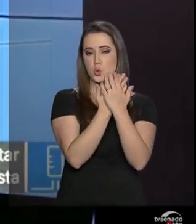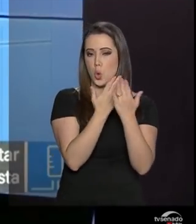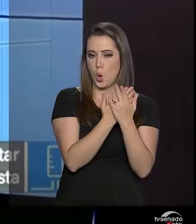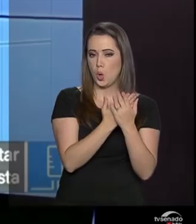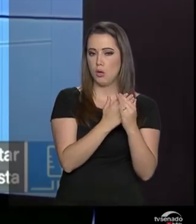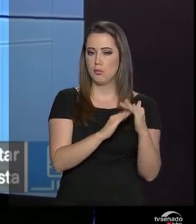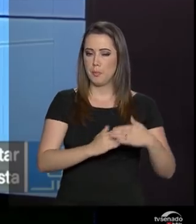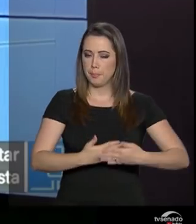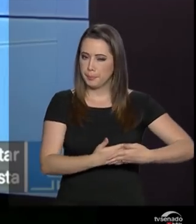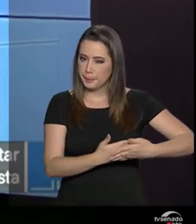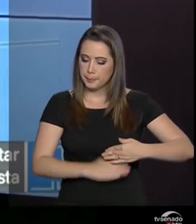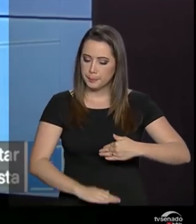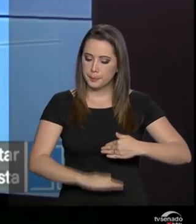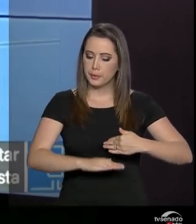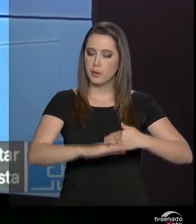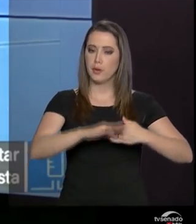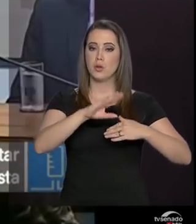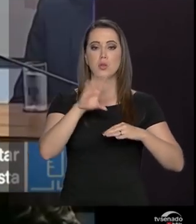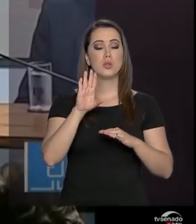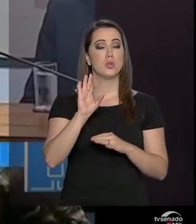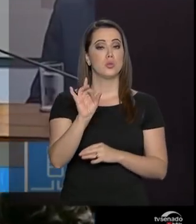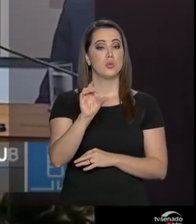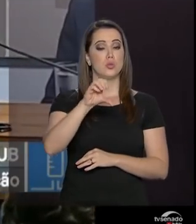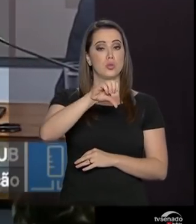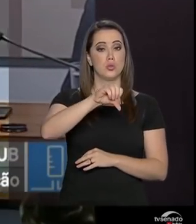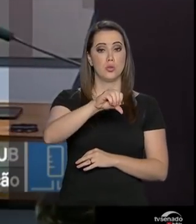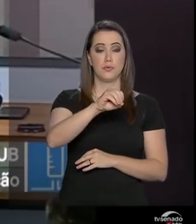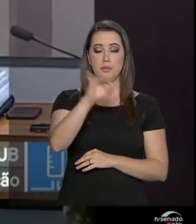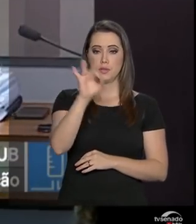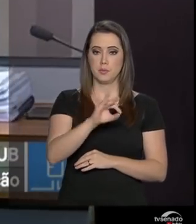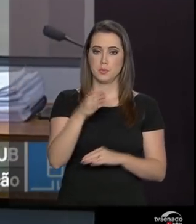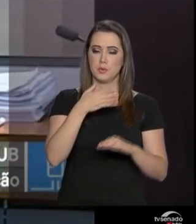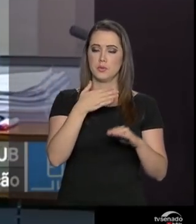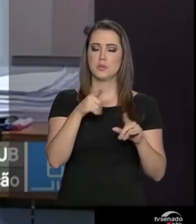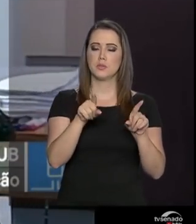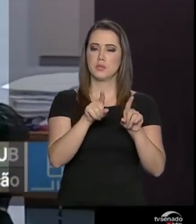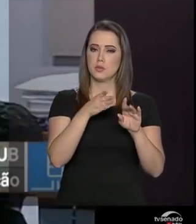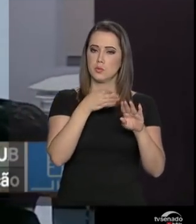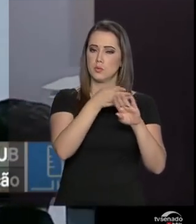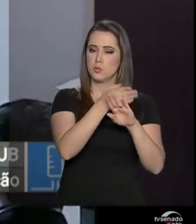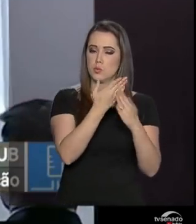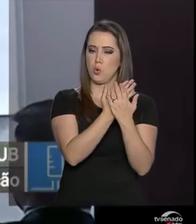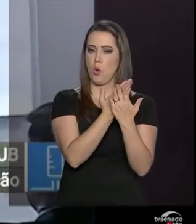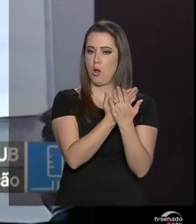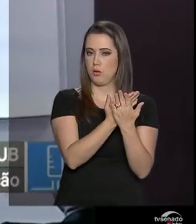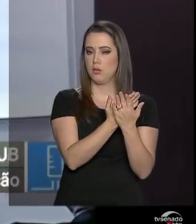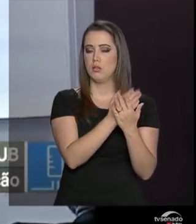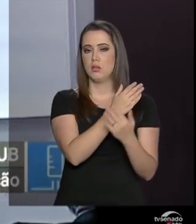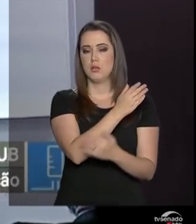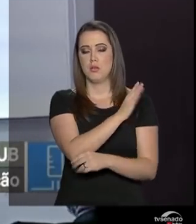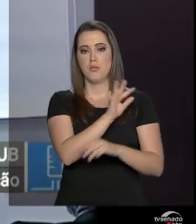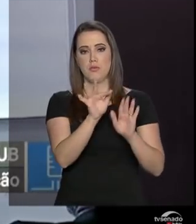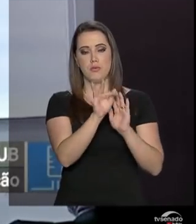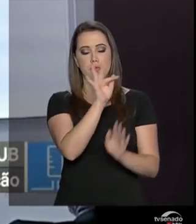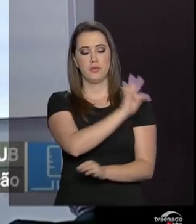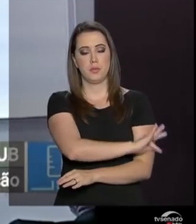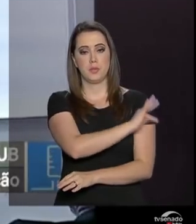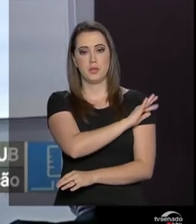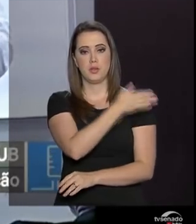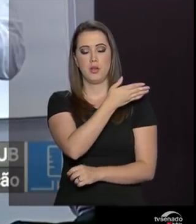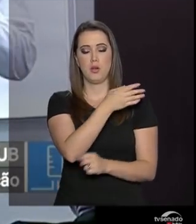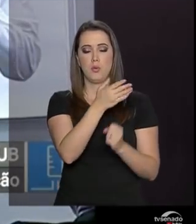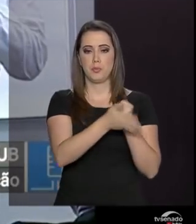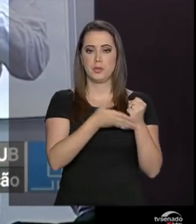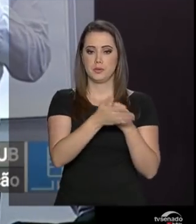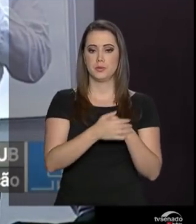já concluíram o ensino fundamental. Mas ainda é preciso melhorar a qualidade do ensino. Aqui está o Alicerce, é a